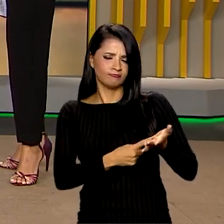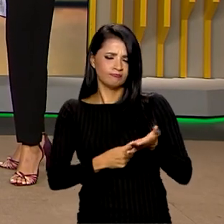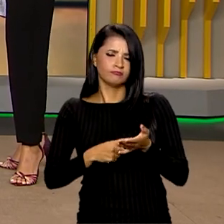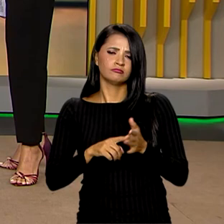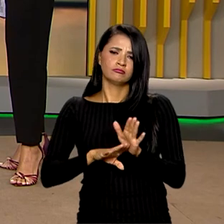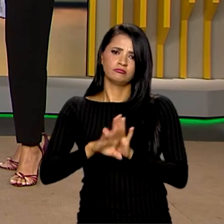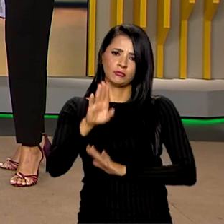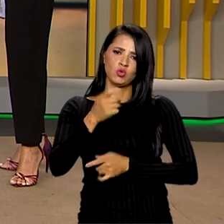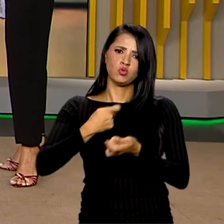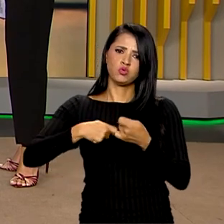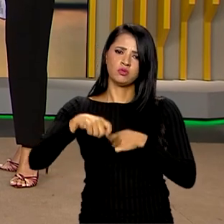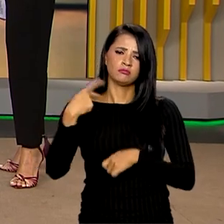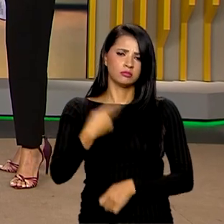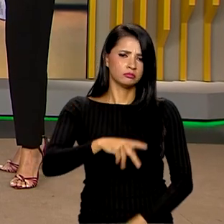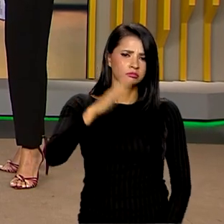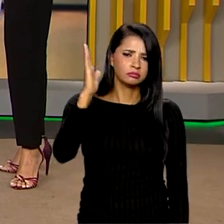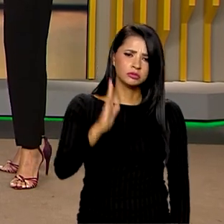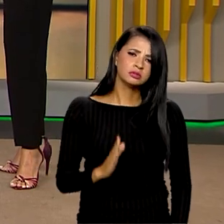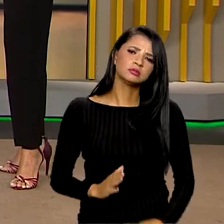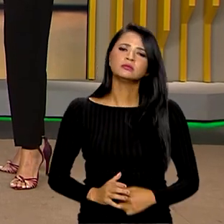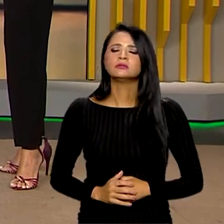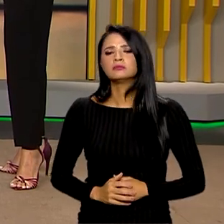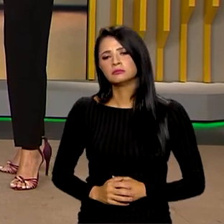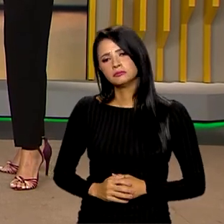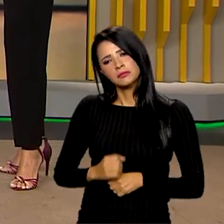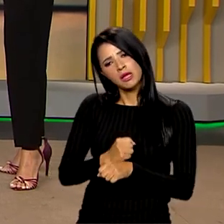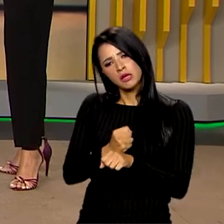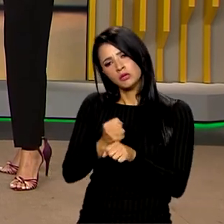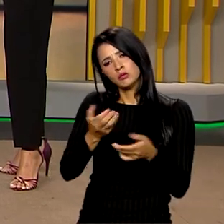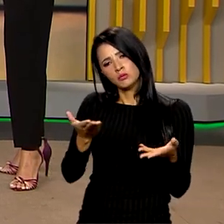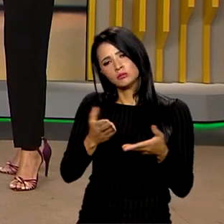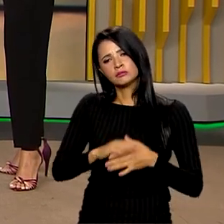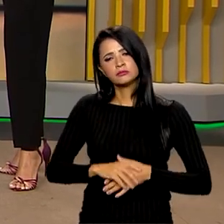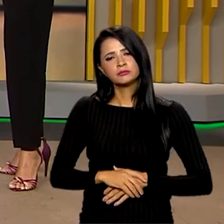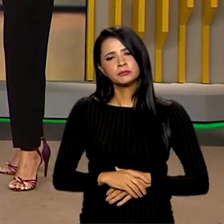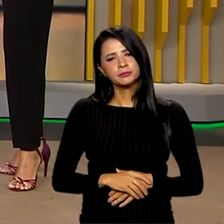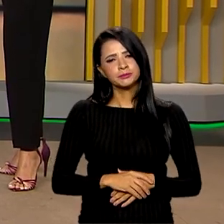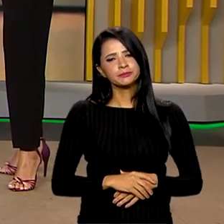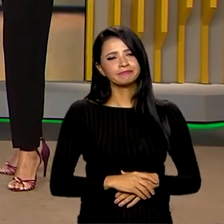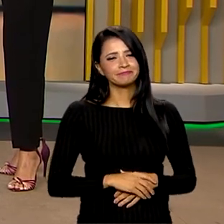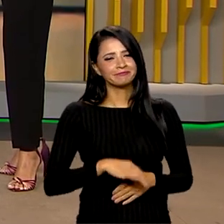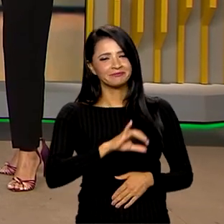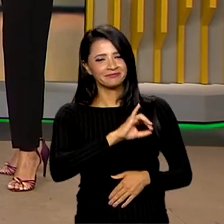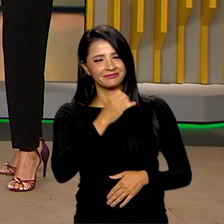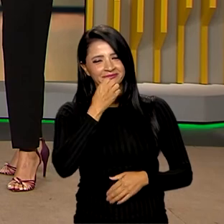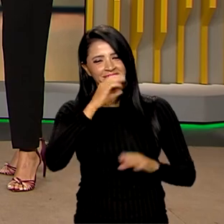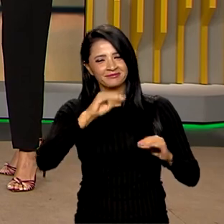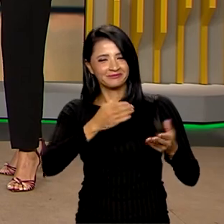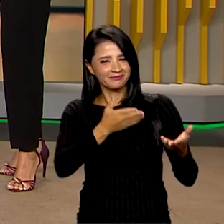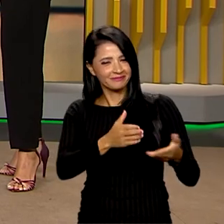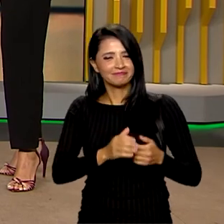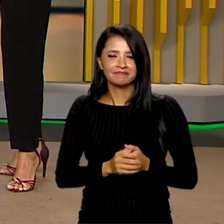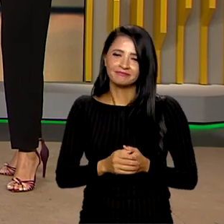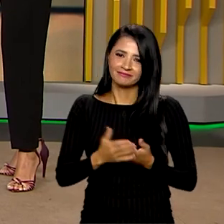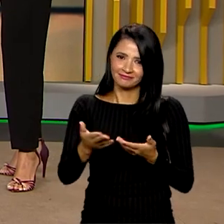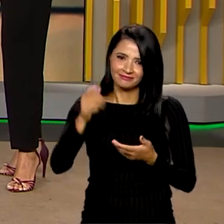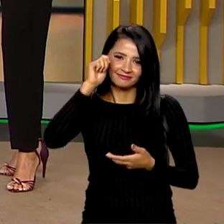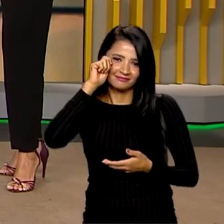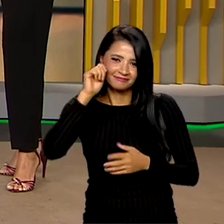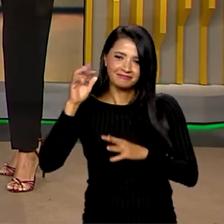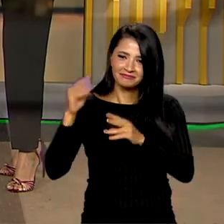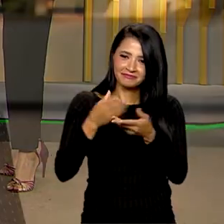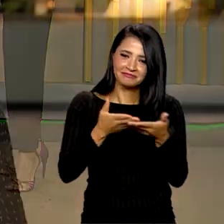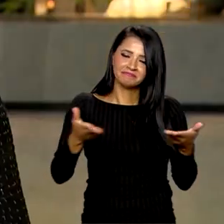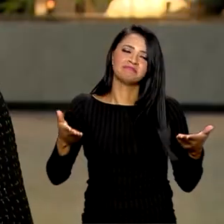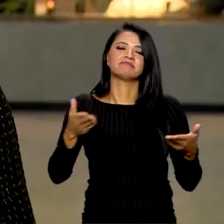crescimento da economia do Brasil para este ano? Oi, Roberto. Boa noite a você. Para a Ana, boa noite para todo mundo.